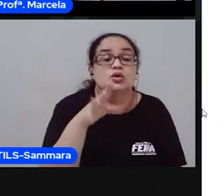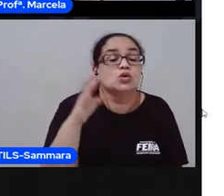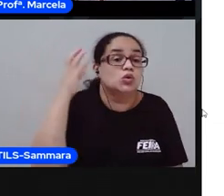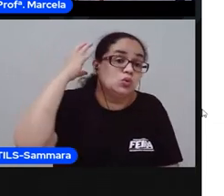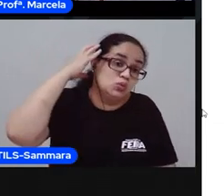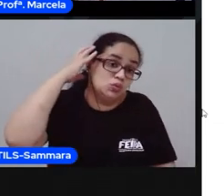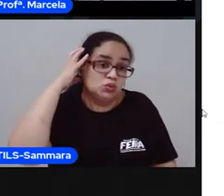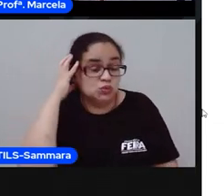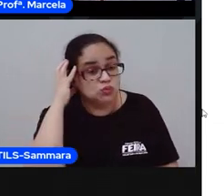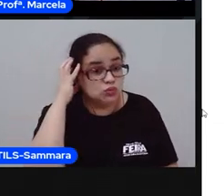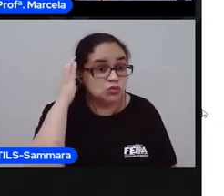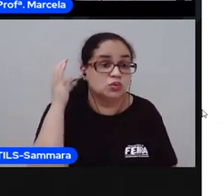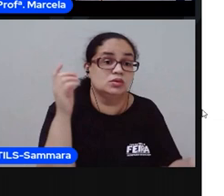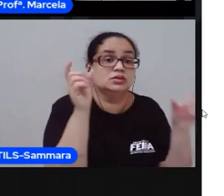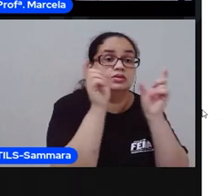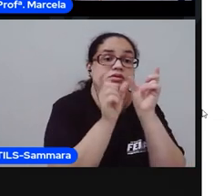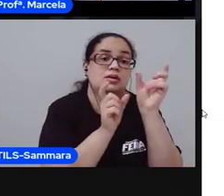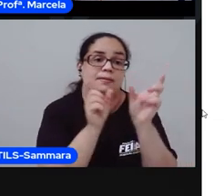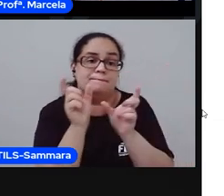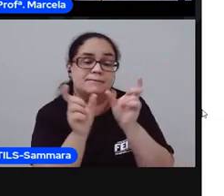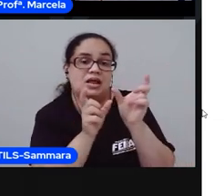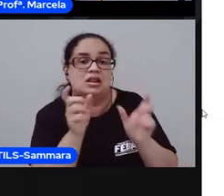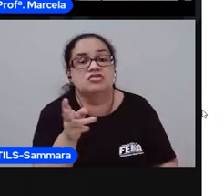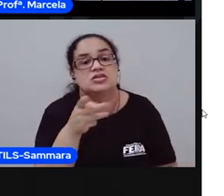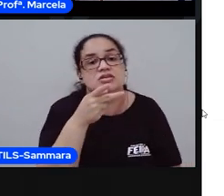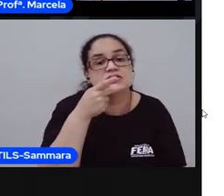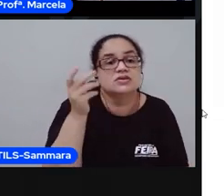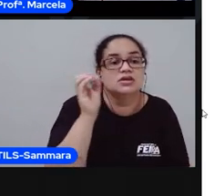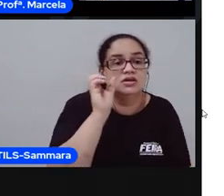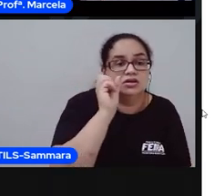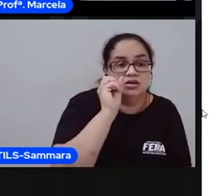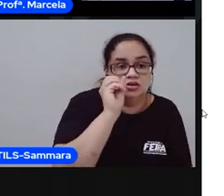das palavras que eu vou falar, tá?